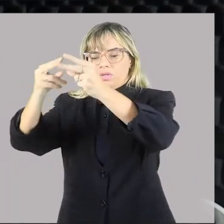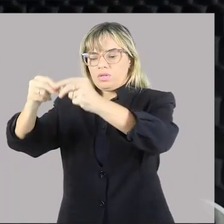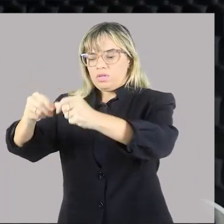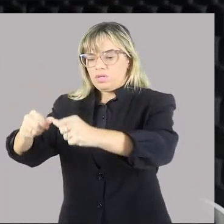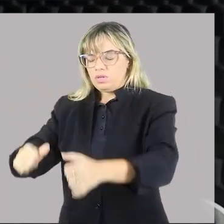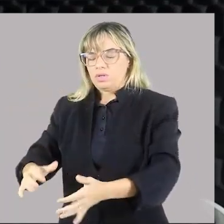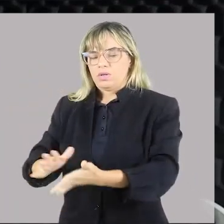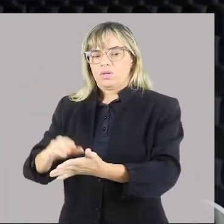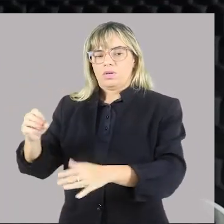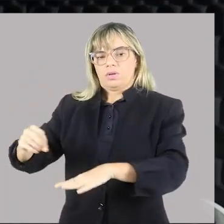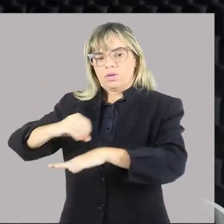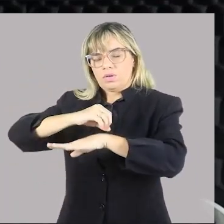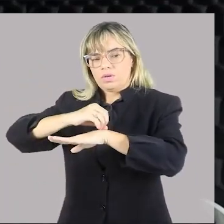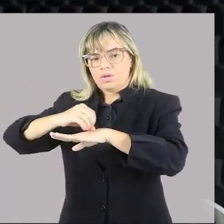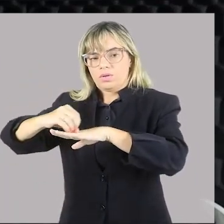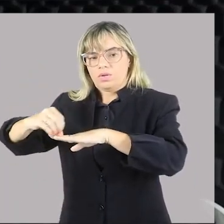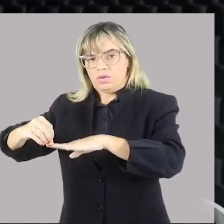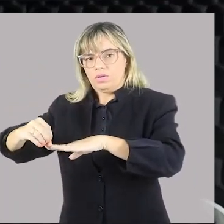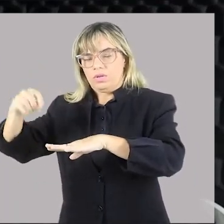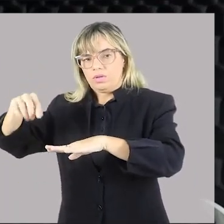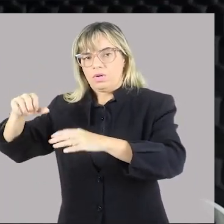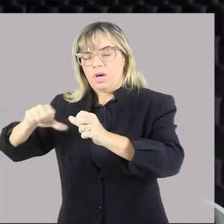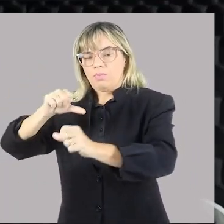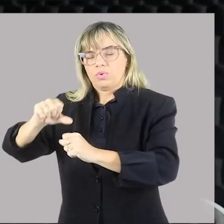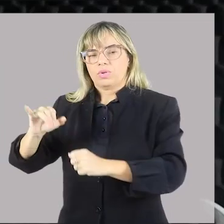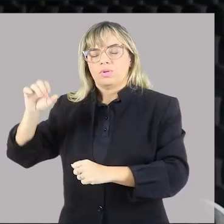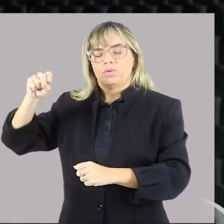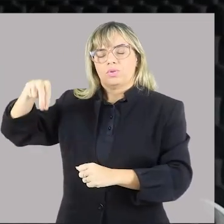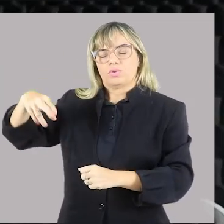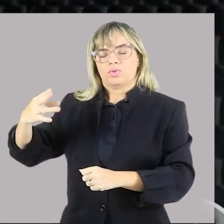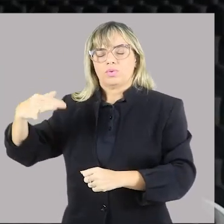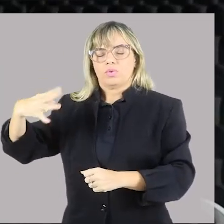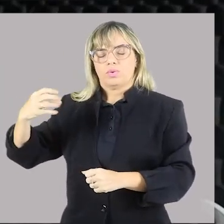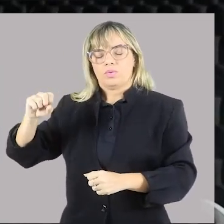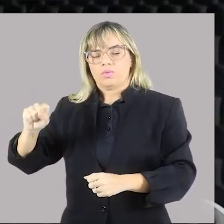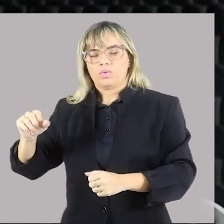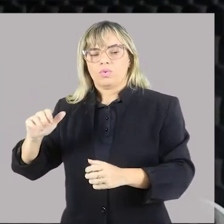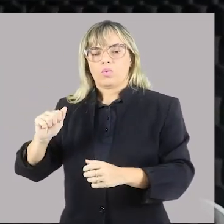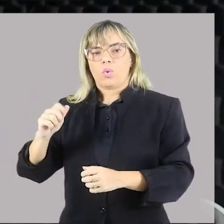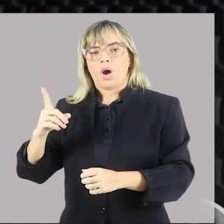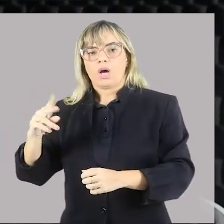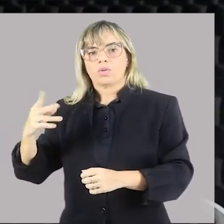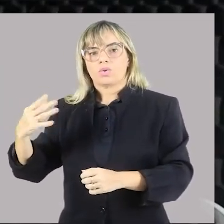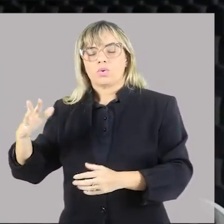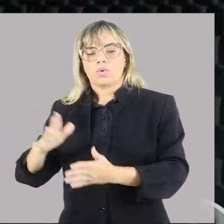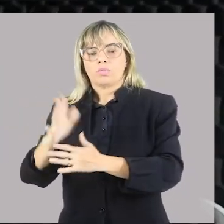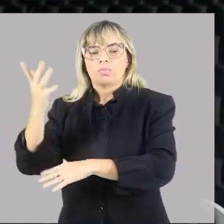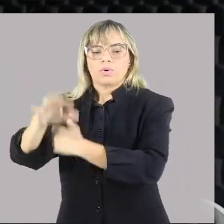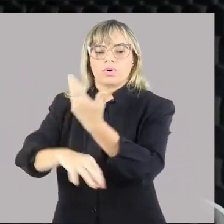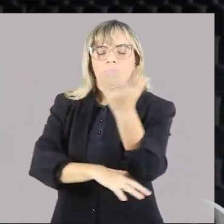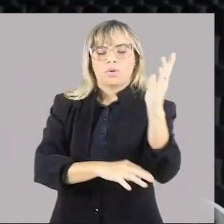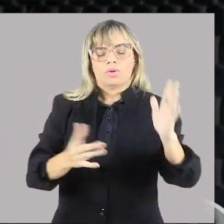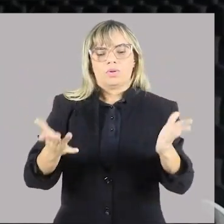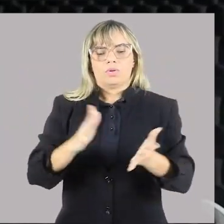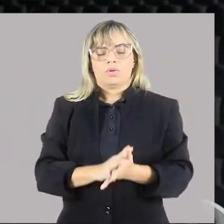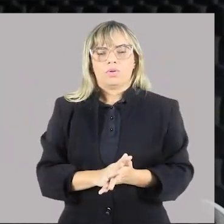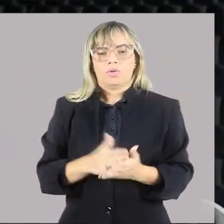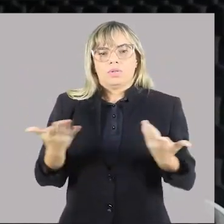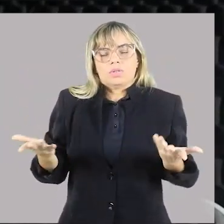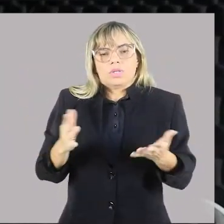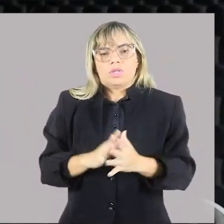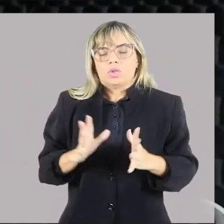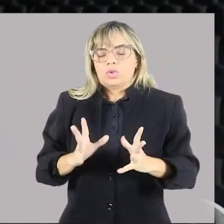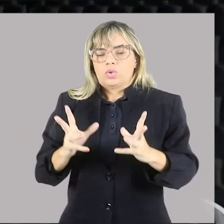orgânica e aí vai se tornar um insumo, um adubo. Então, nem todo o lixo ele vai para o aterro